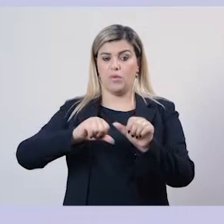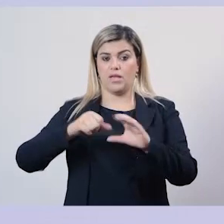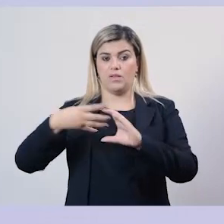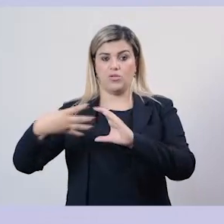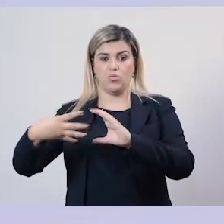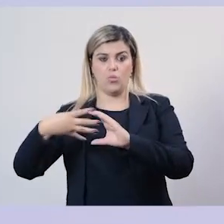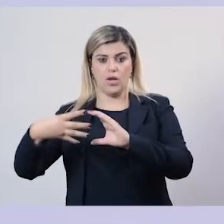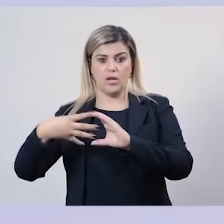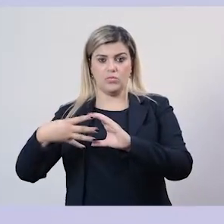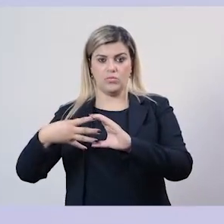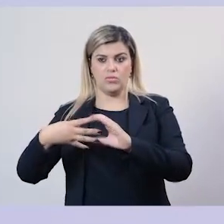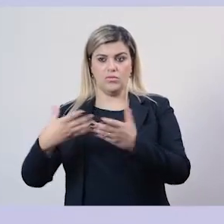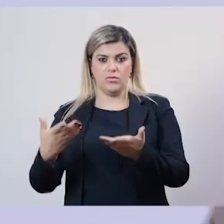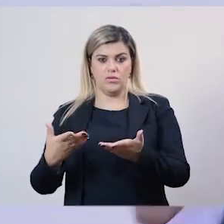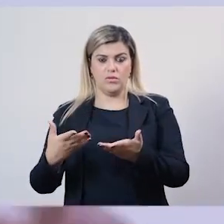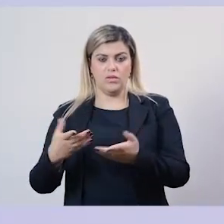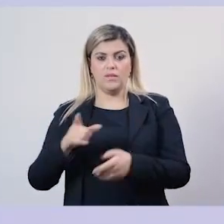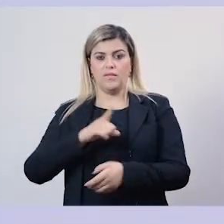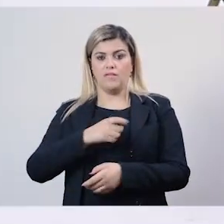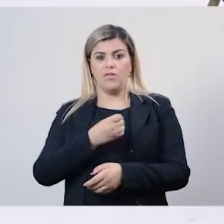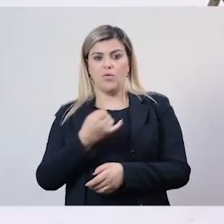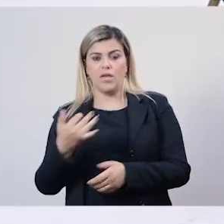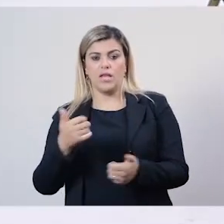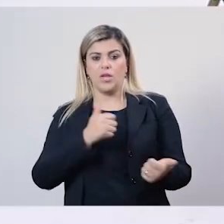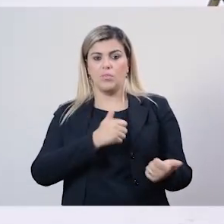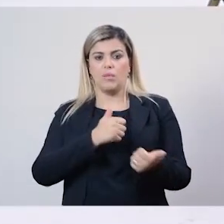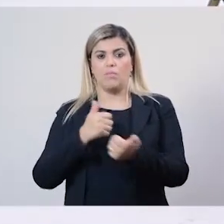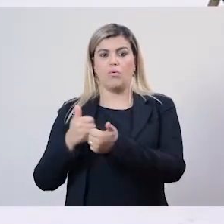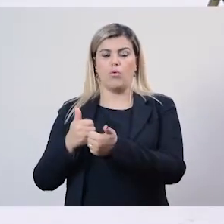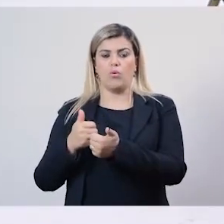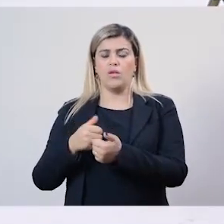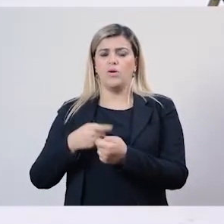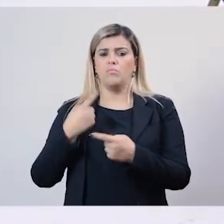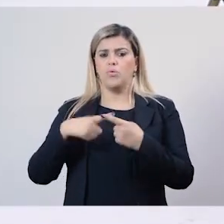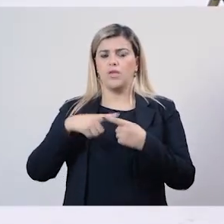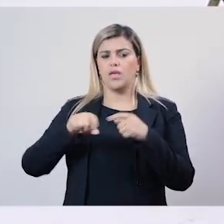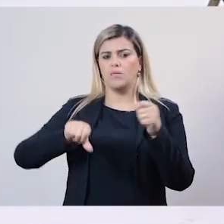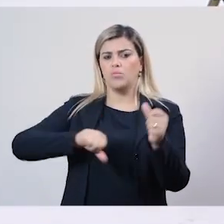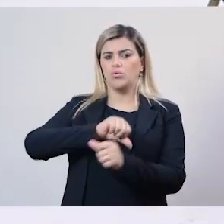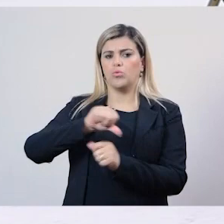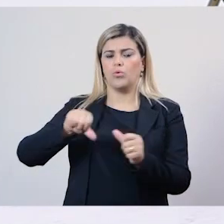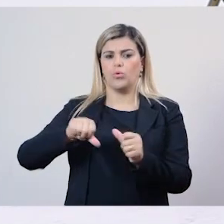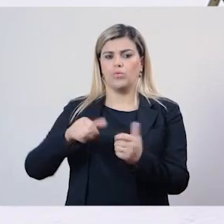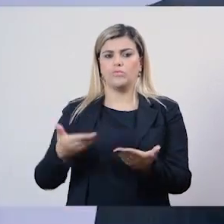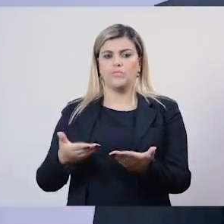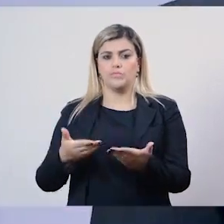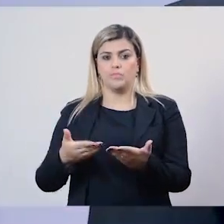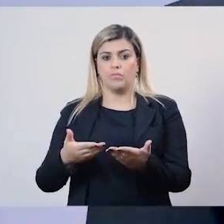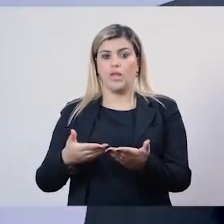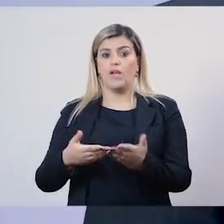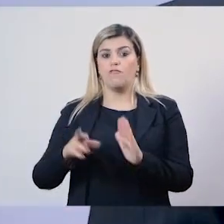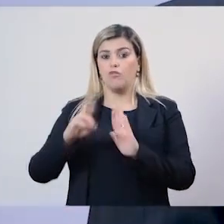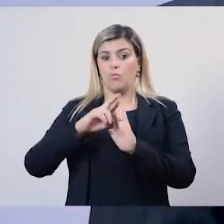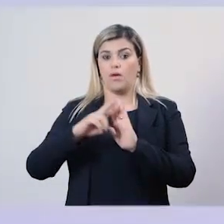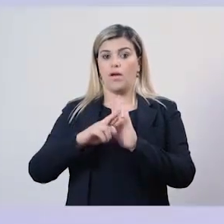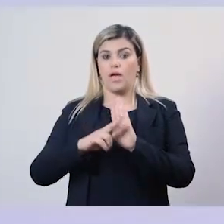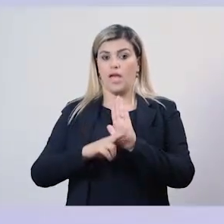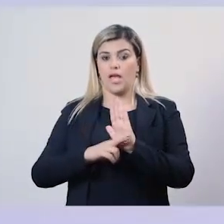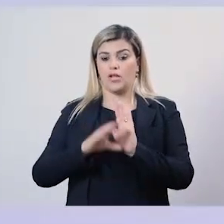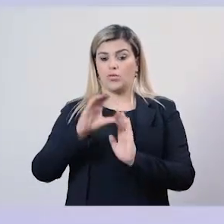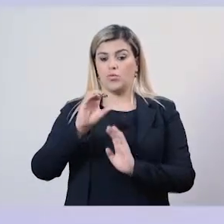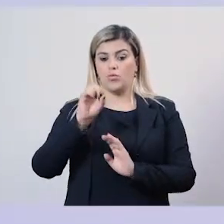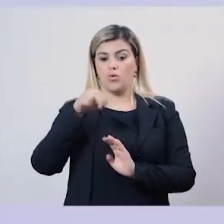alguma entidade de classe de Minas? Foi realmente uma necessidade? Não. Foi, foi norma do cofito mesmo. Achou conveniência. Estava na hora.